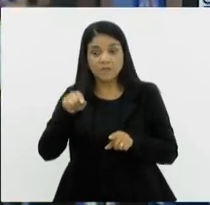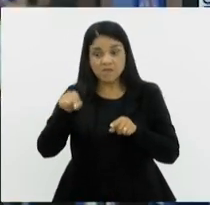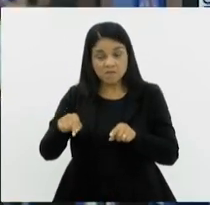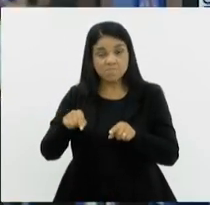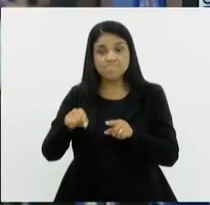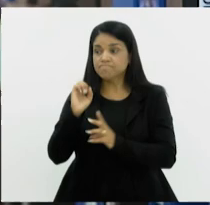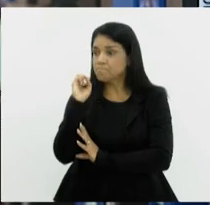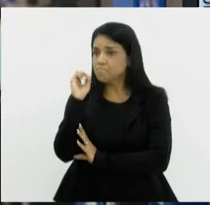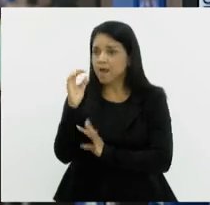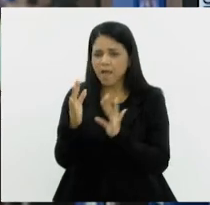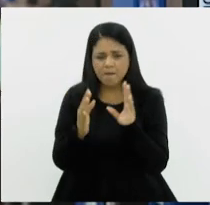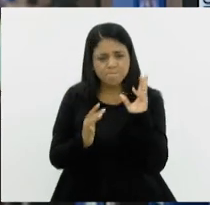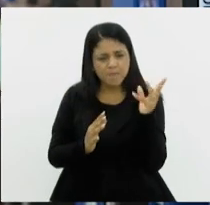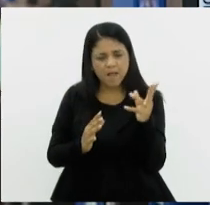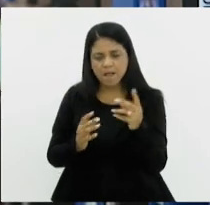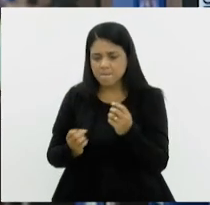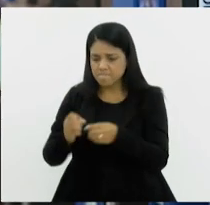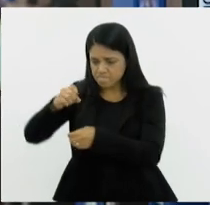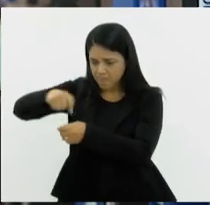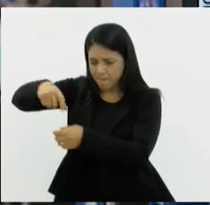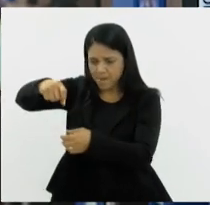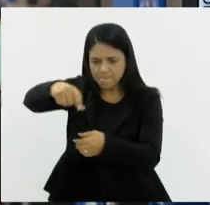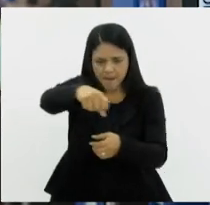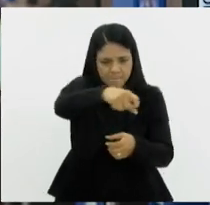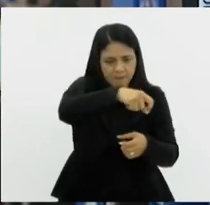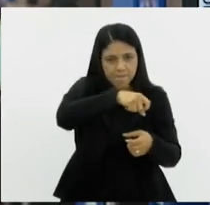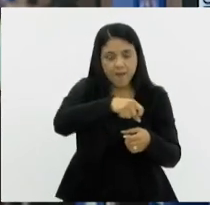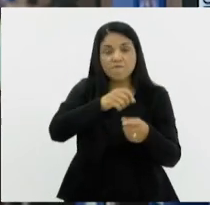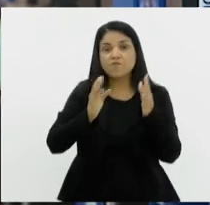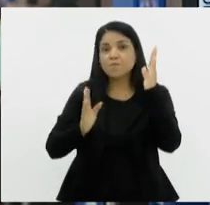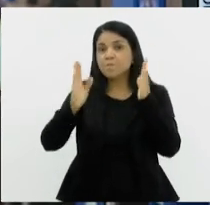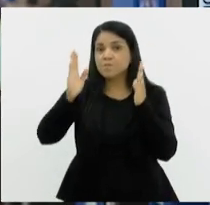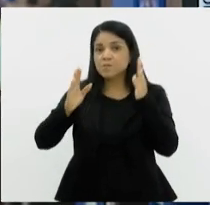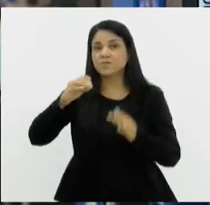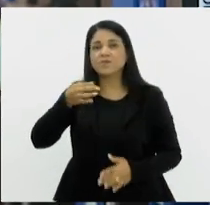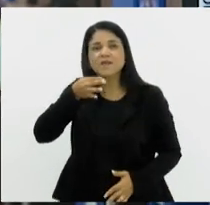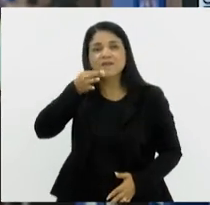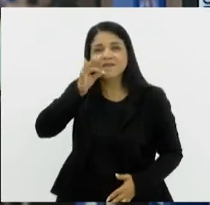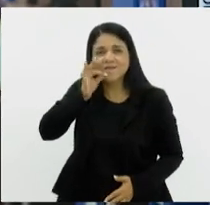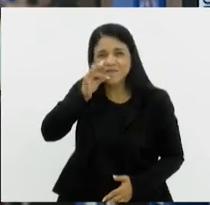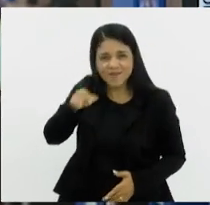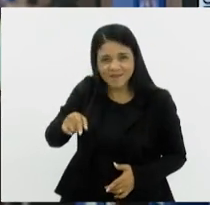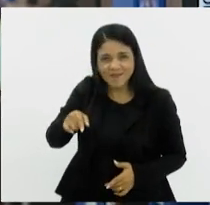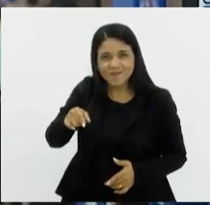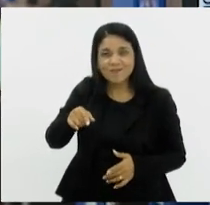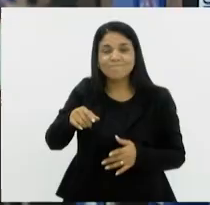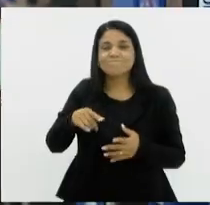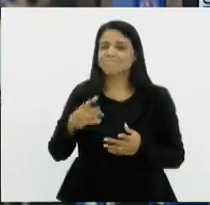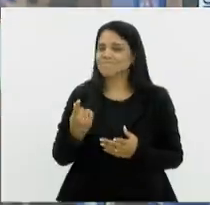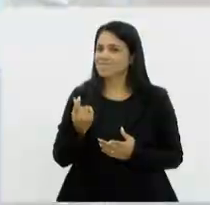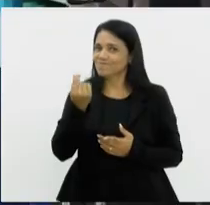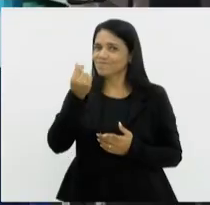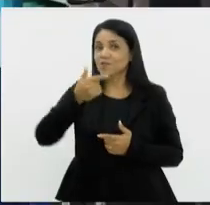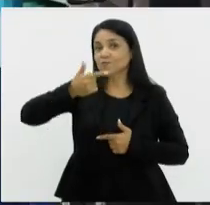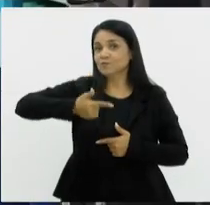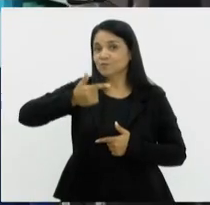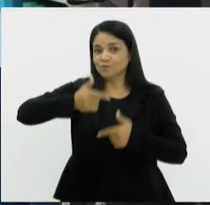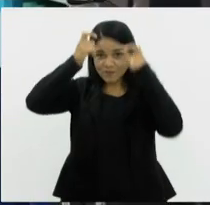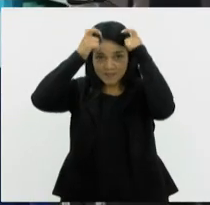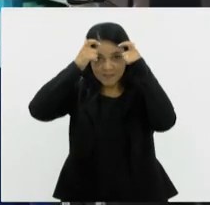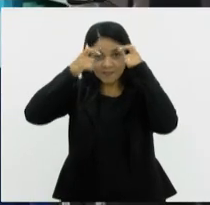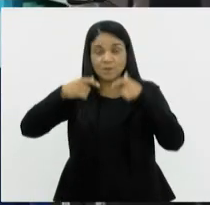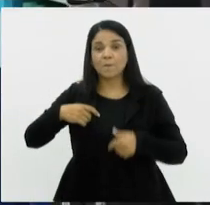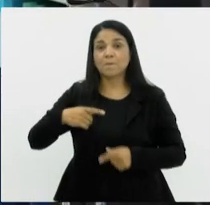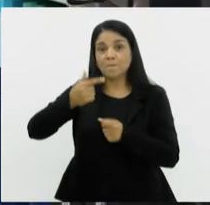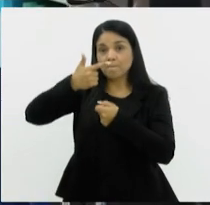foi o período do café, que trouxe toda a riqueza para o segundo reinado do Dom Pedro II. E o governo